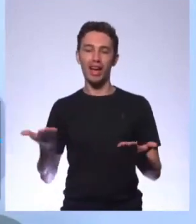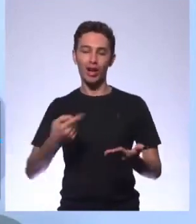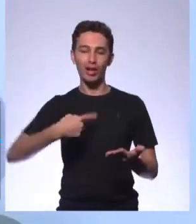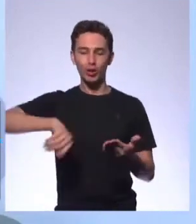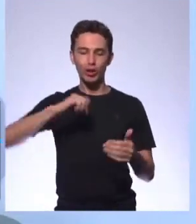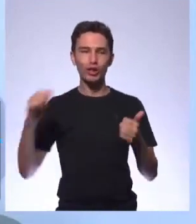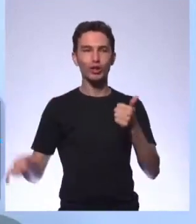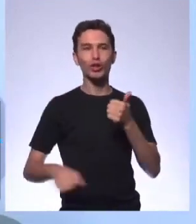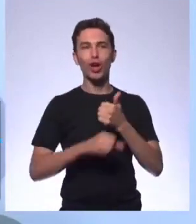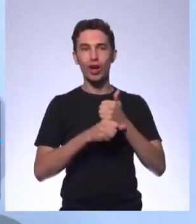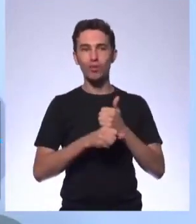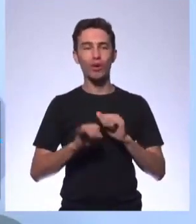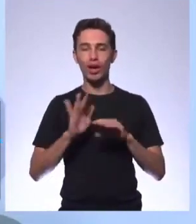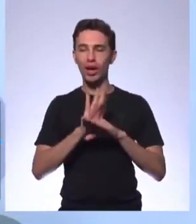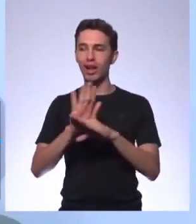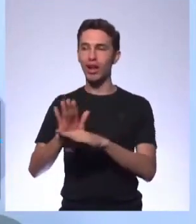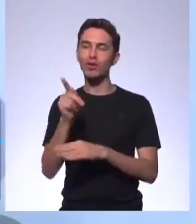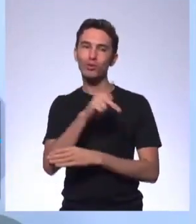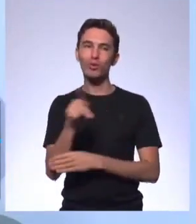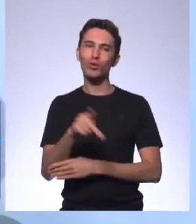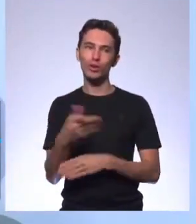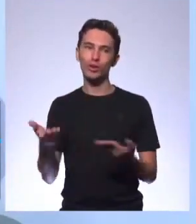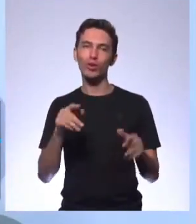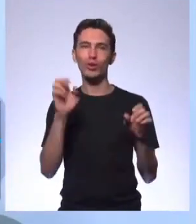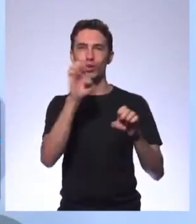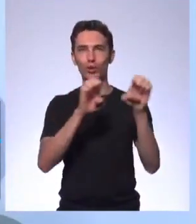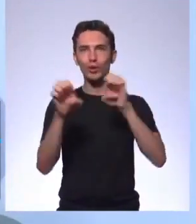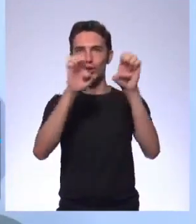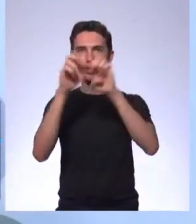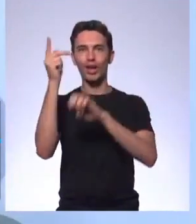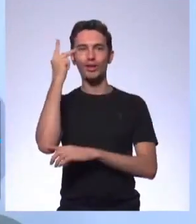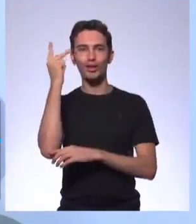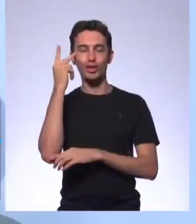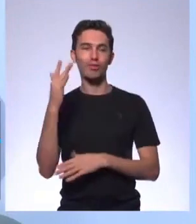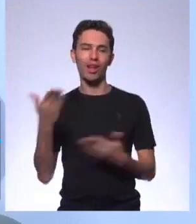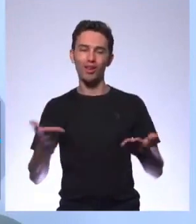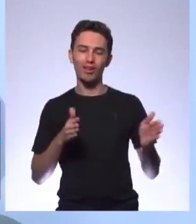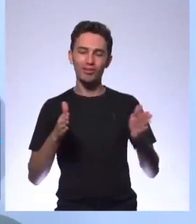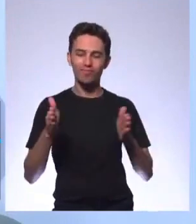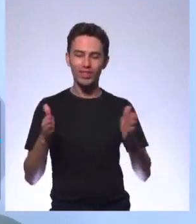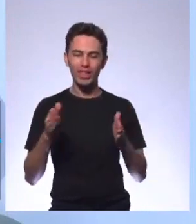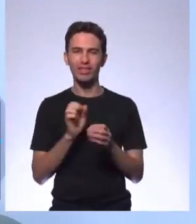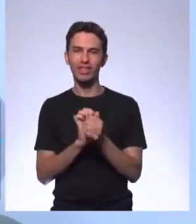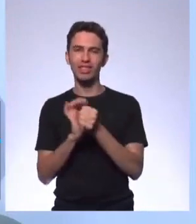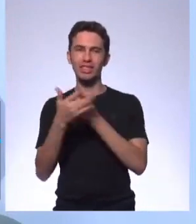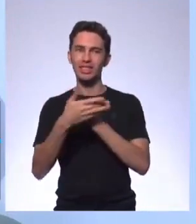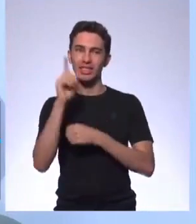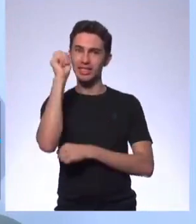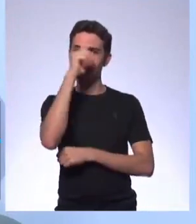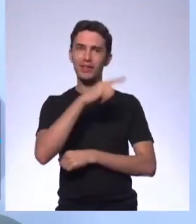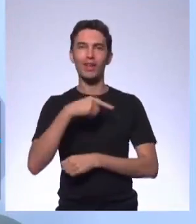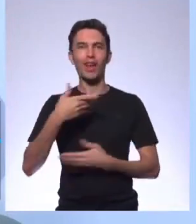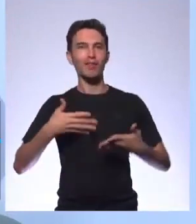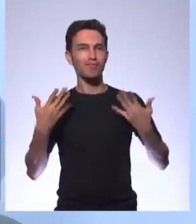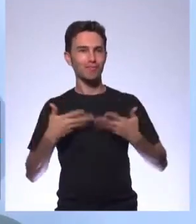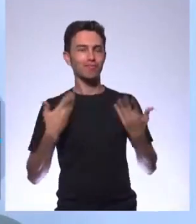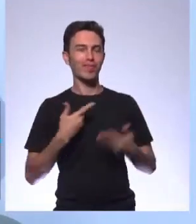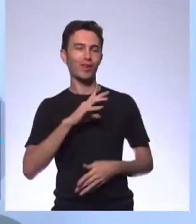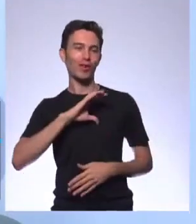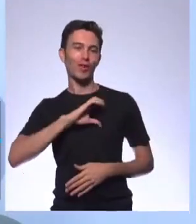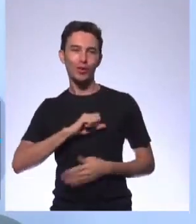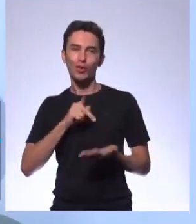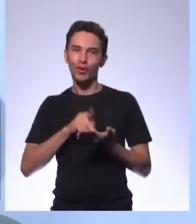trabalho de vocês, professores aí do Estado de São Paulo, nesse momento tão difícil que a gente está passando, né? Eu fico muito feliz mesmo, de coração.